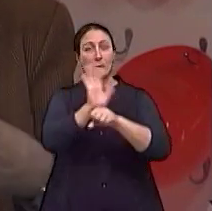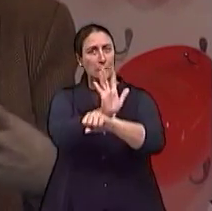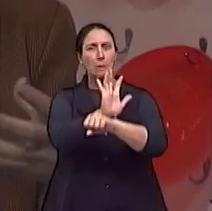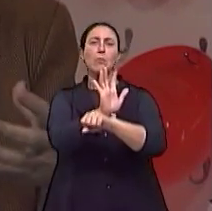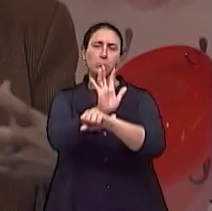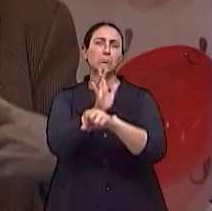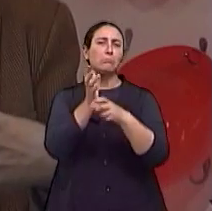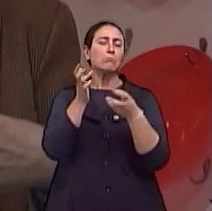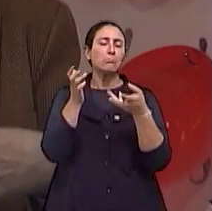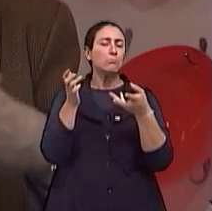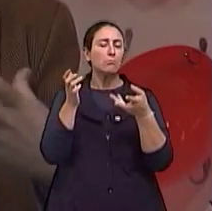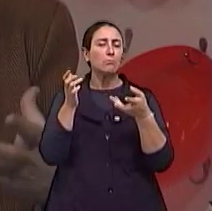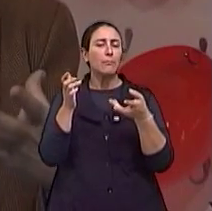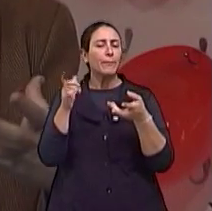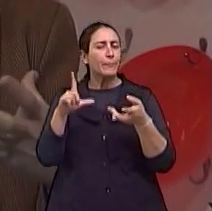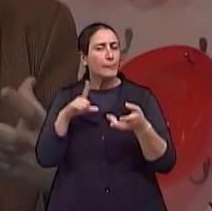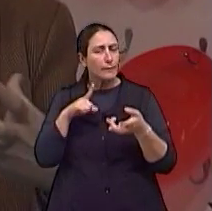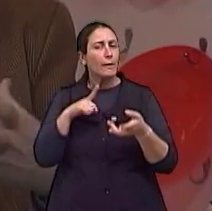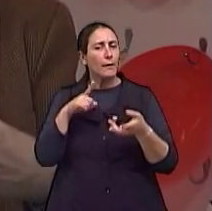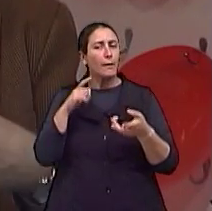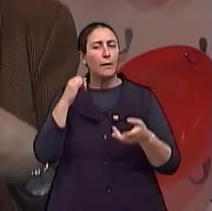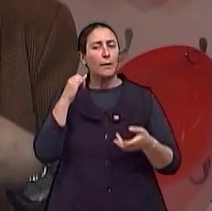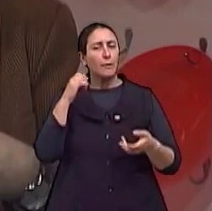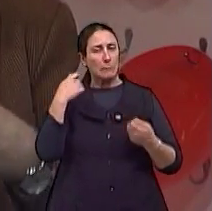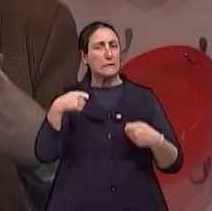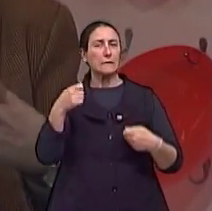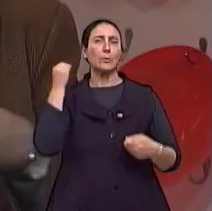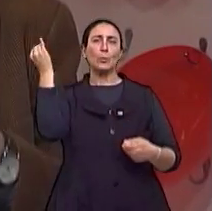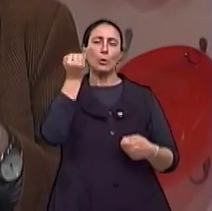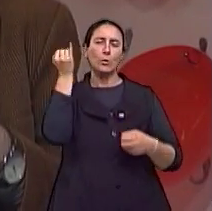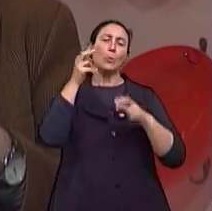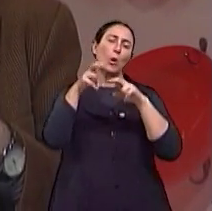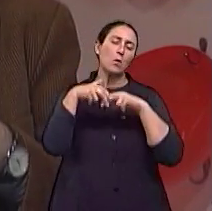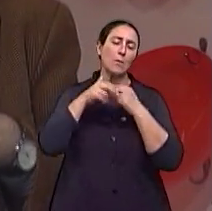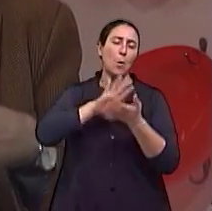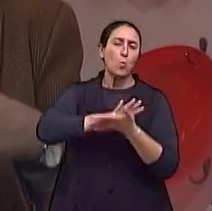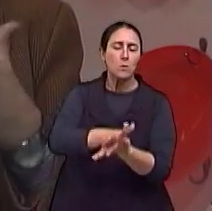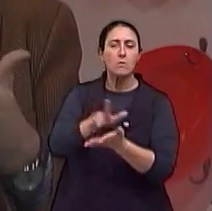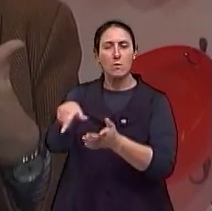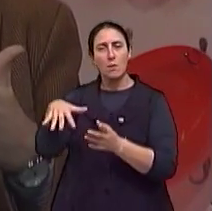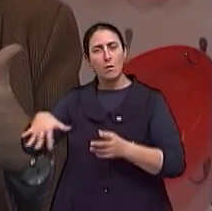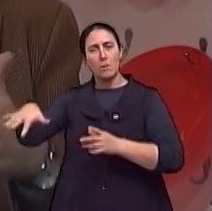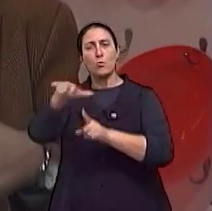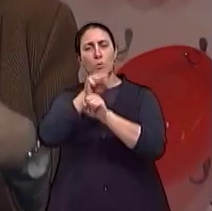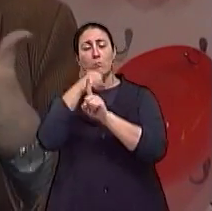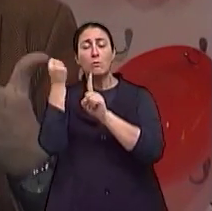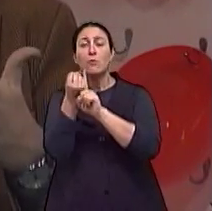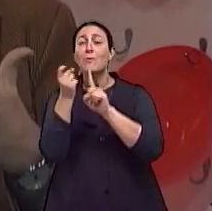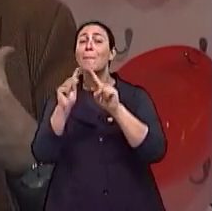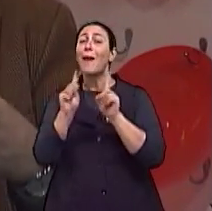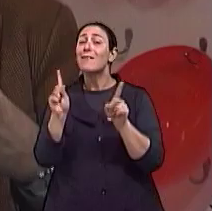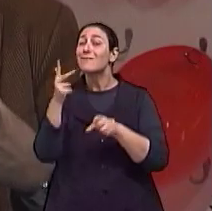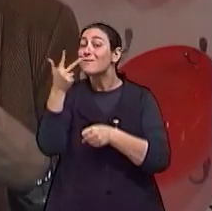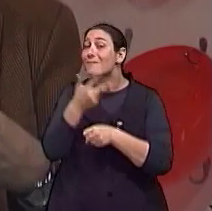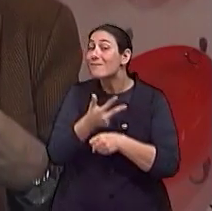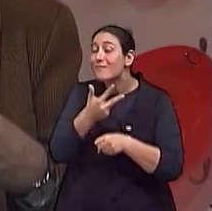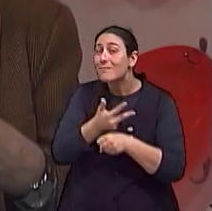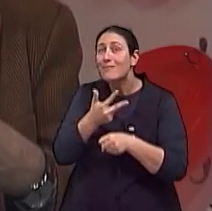potente, né? Porque ainda é uma questão importante, né? Em termos de preconceito na sociedade, mas na terceira idade é algo